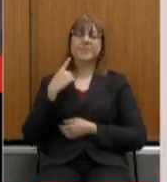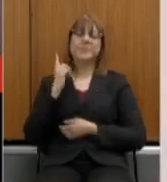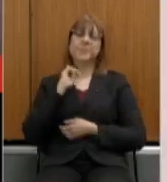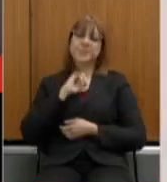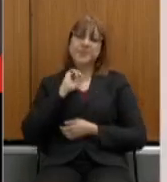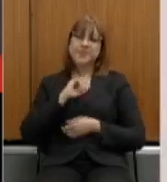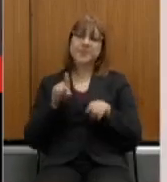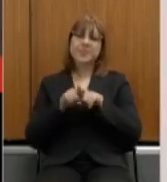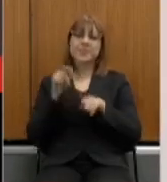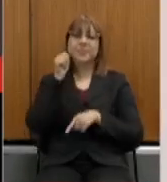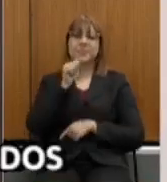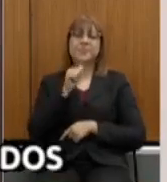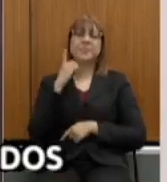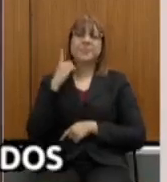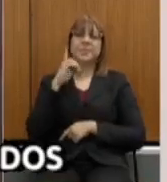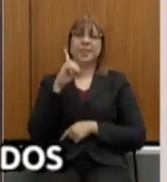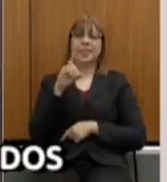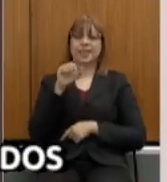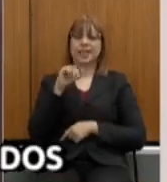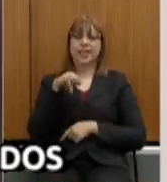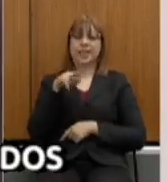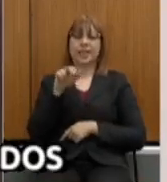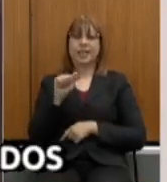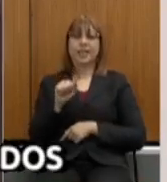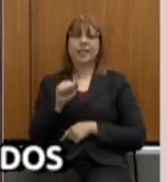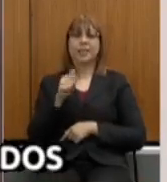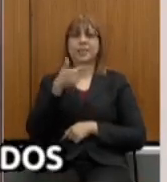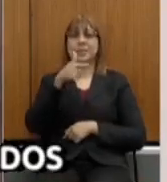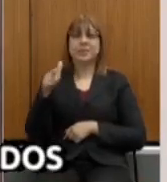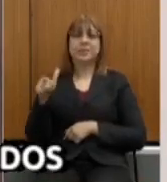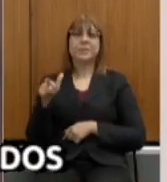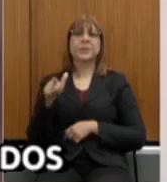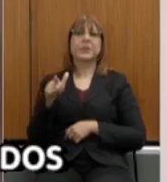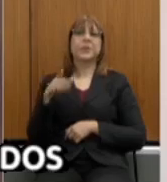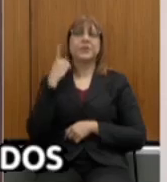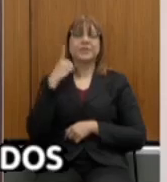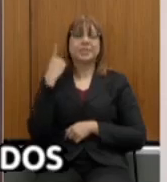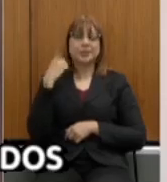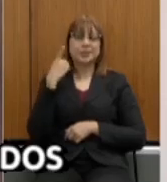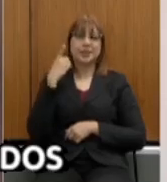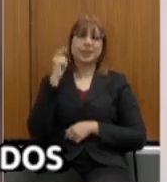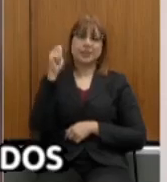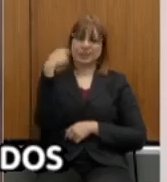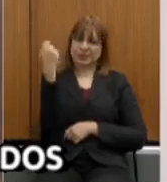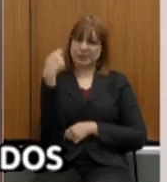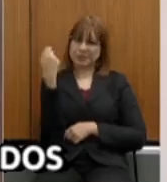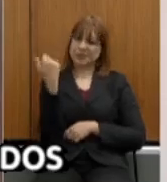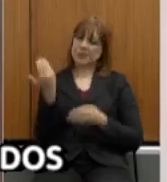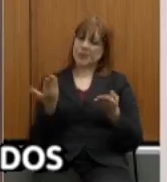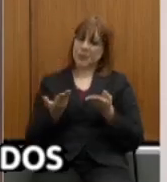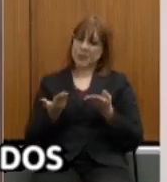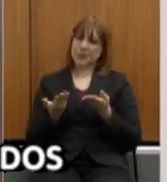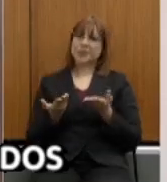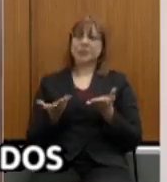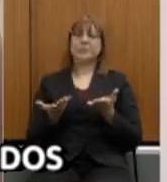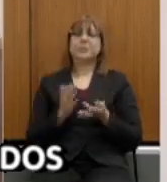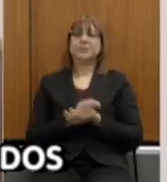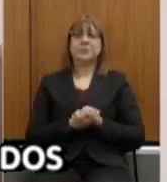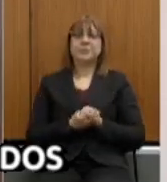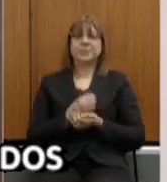deputada Baiana e os deputados do Rio Grande do Sul que me fazem companhia nesse painel.